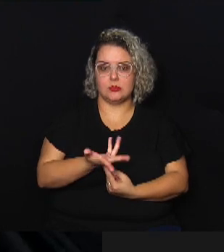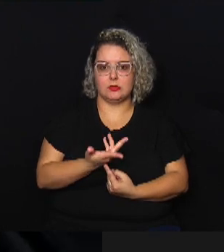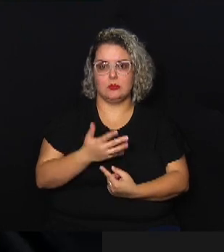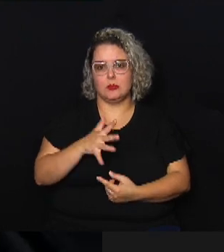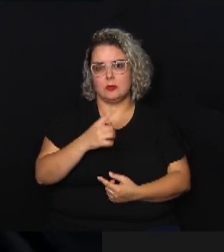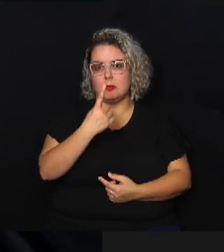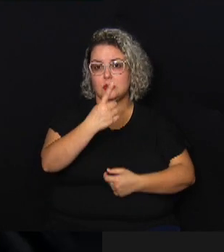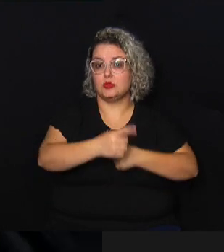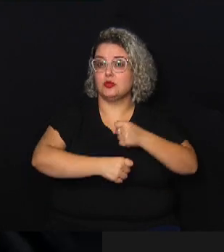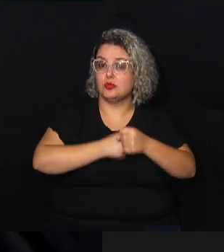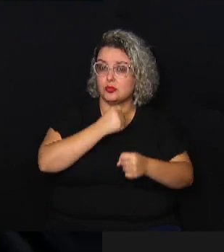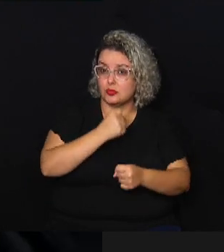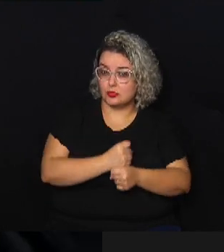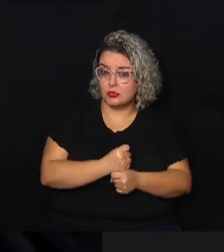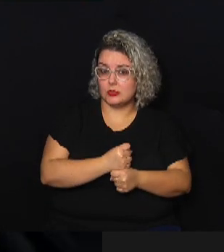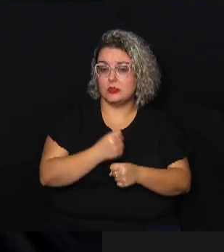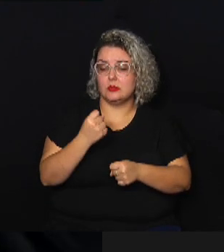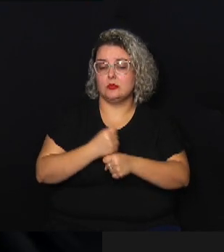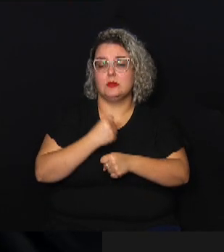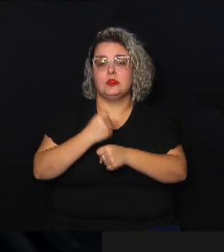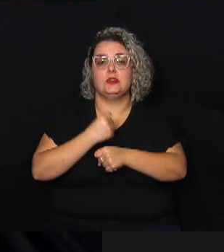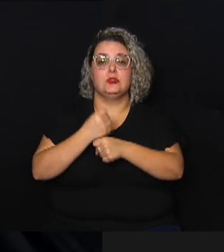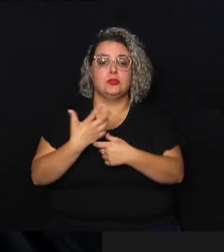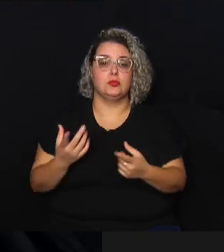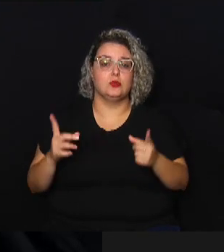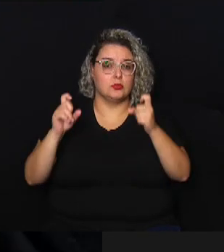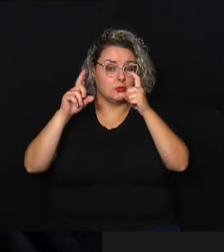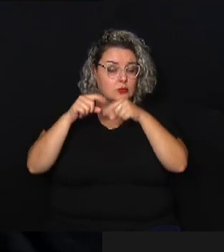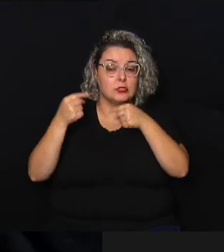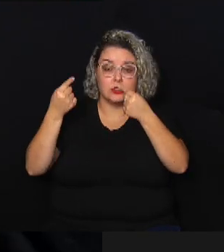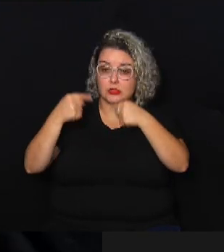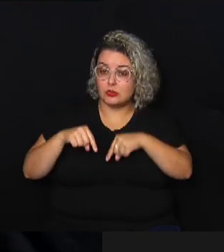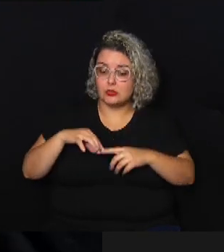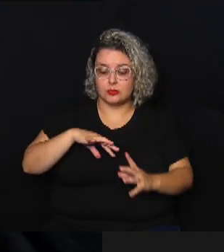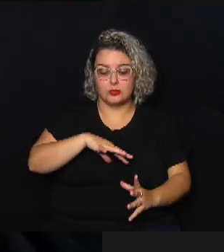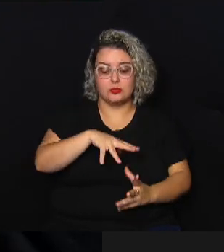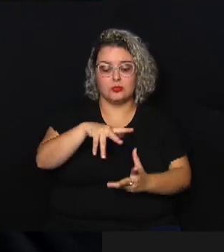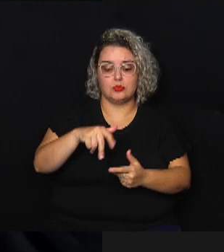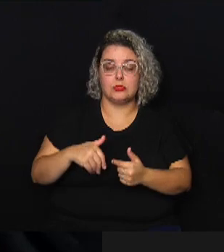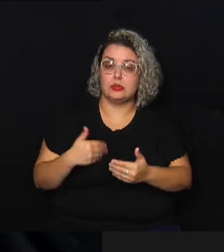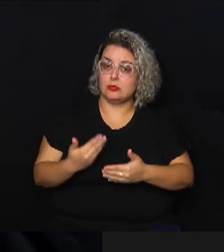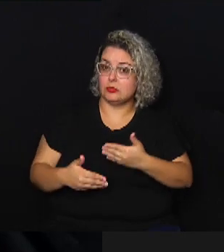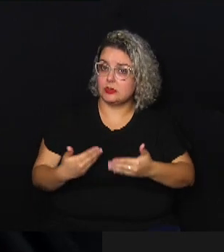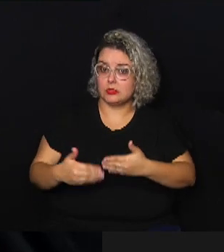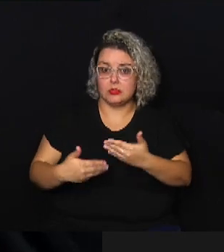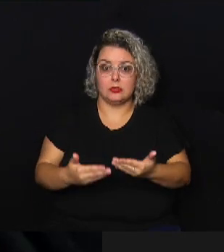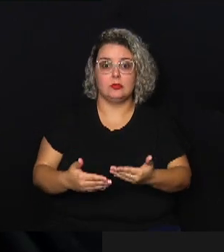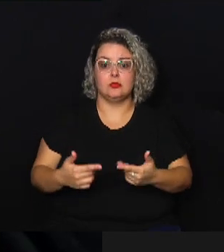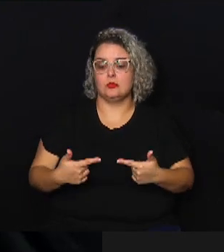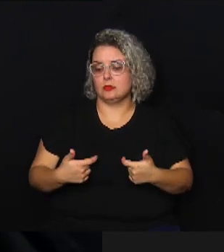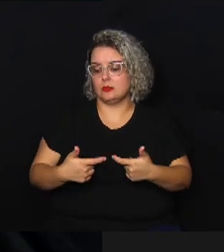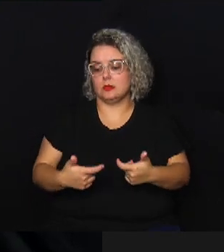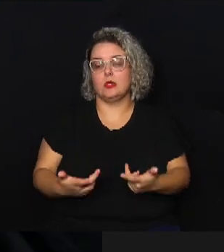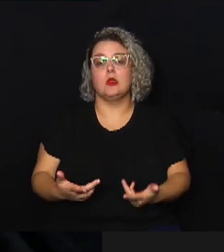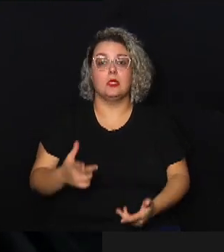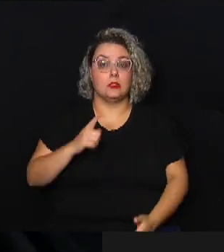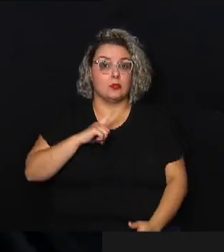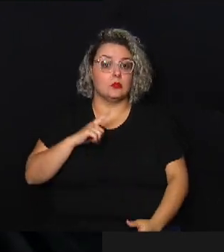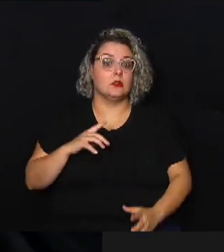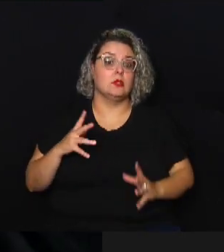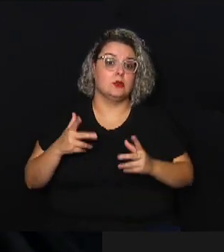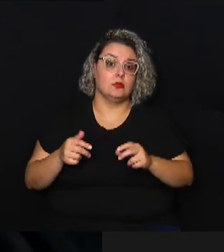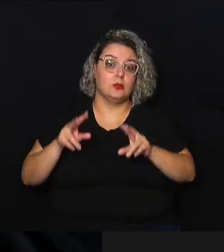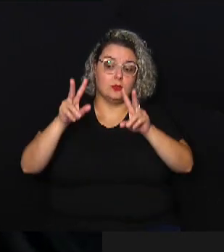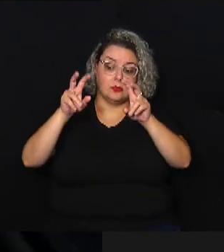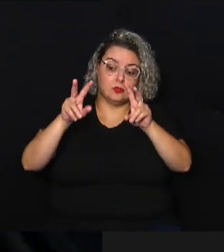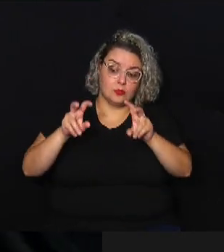os desafios que o mundo vem passando com guerra então existe toda uma questão do